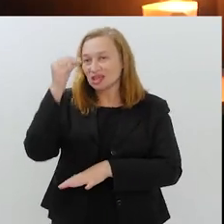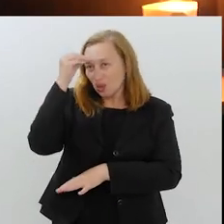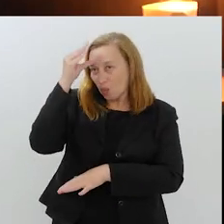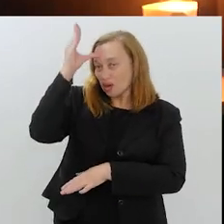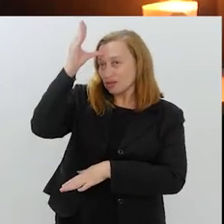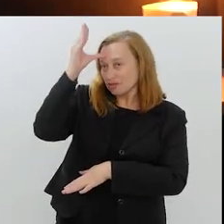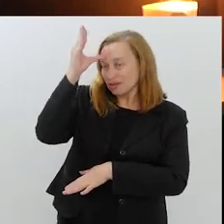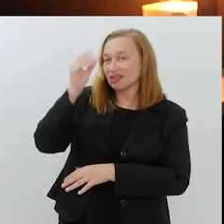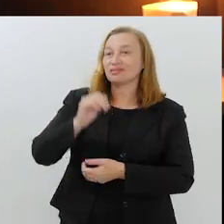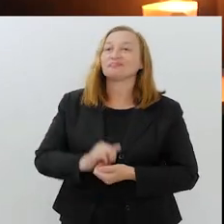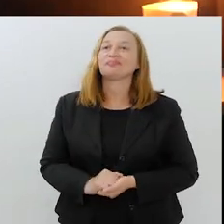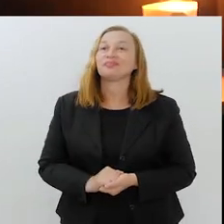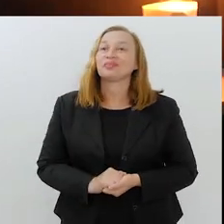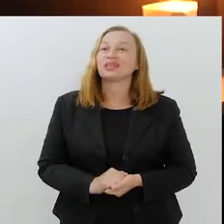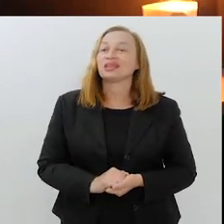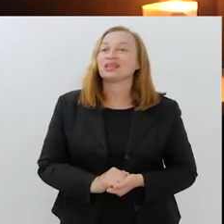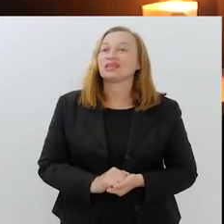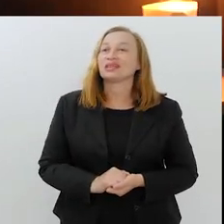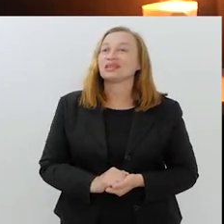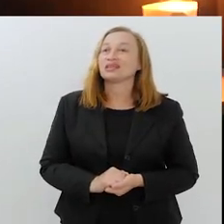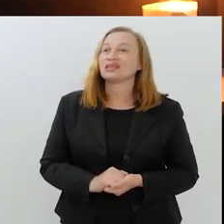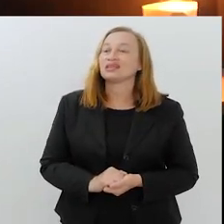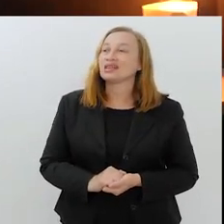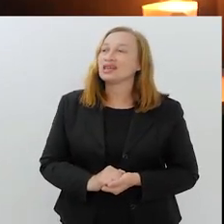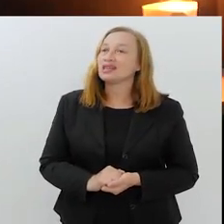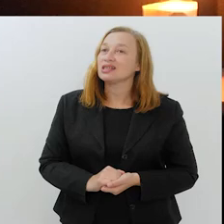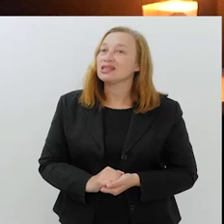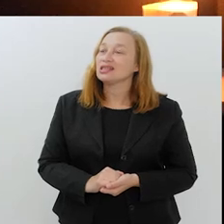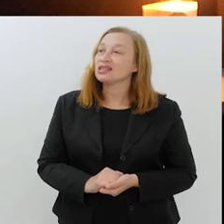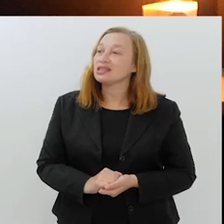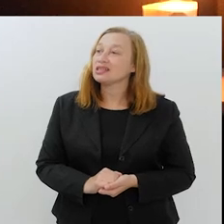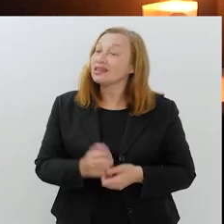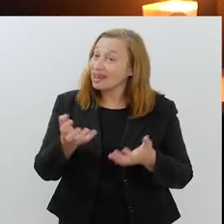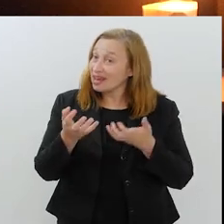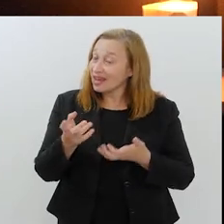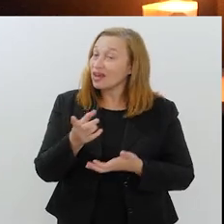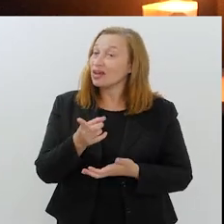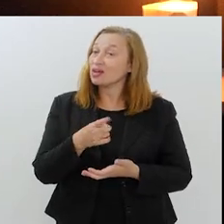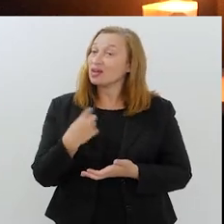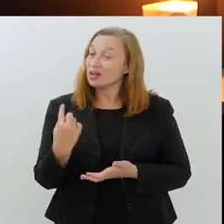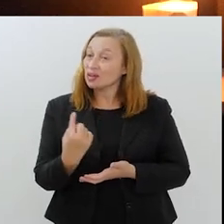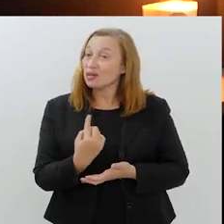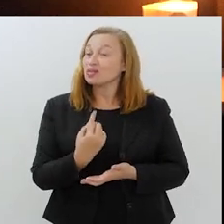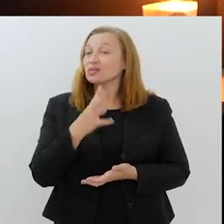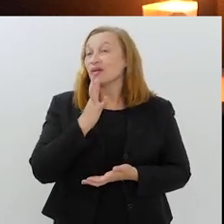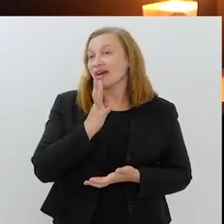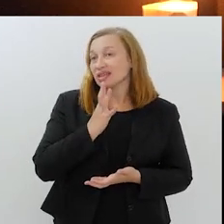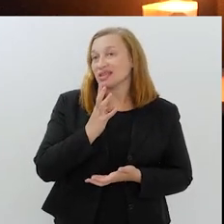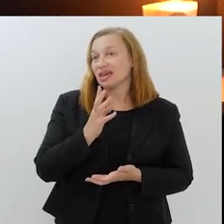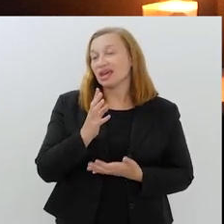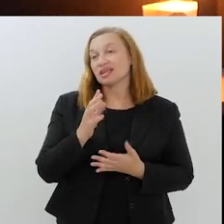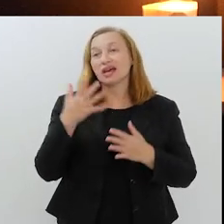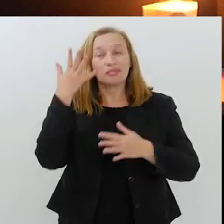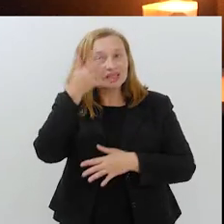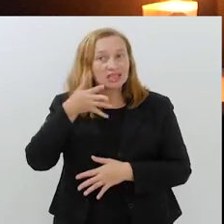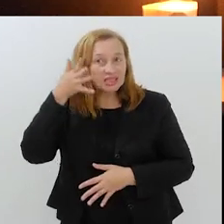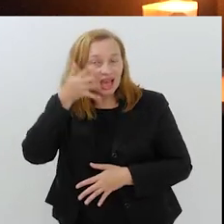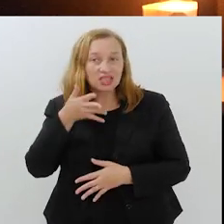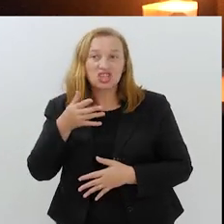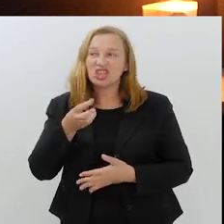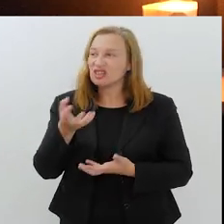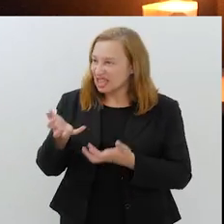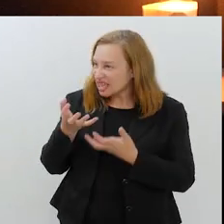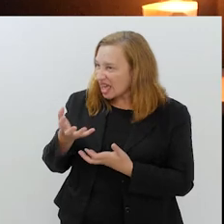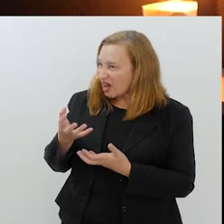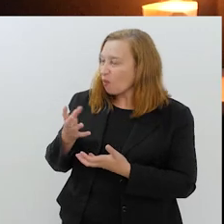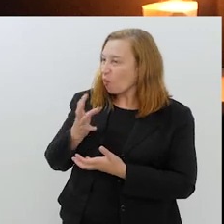pessoas vão ter essa noção, se elas se abrirem para nos conhecer, né? Eu... A minha mensagem é justamente